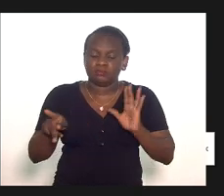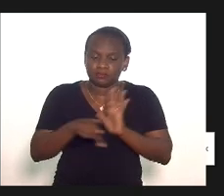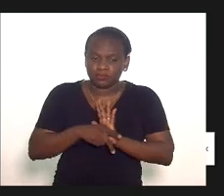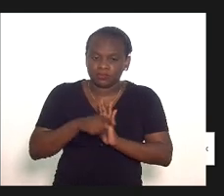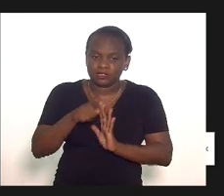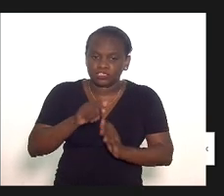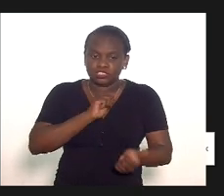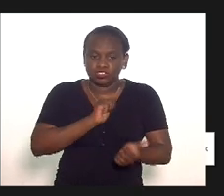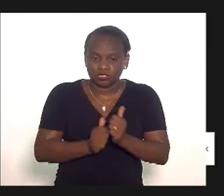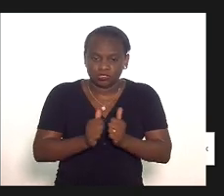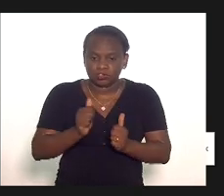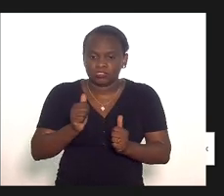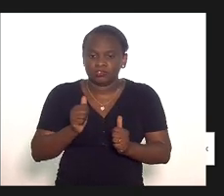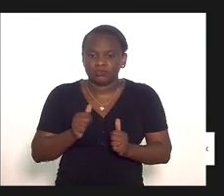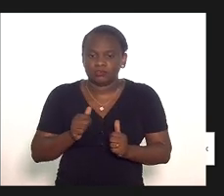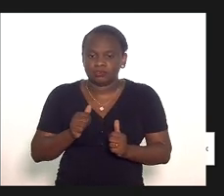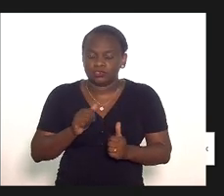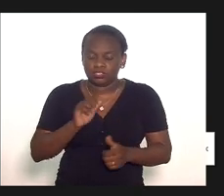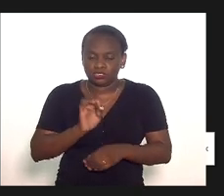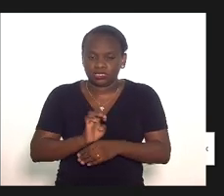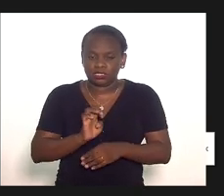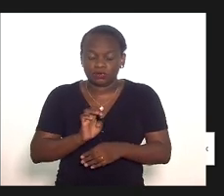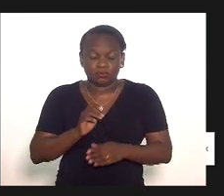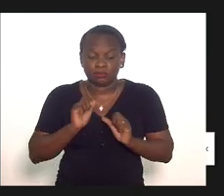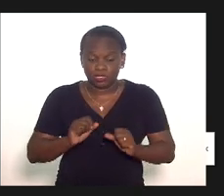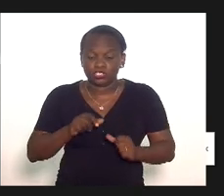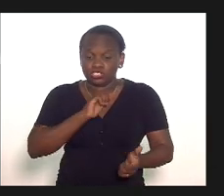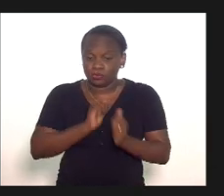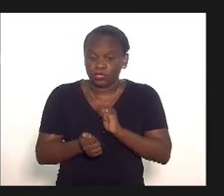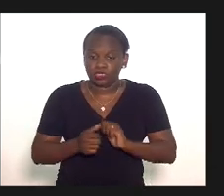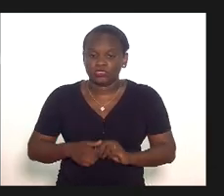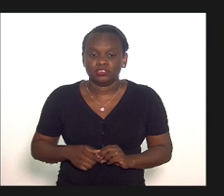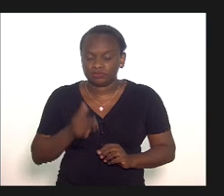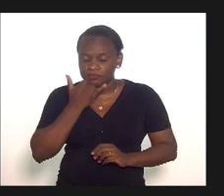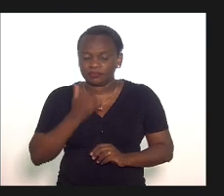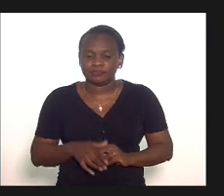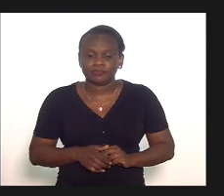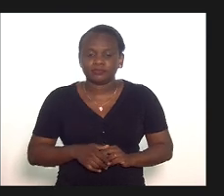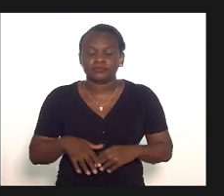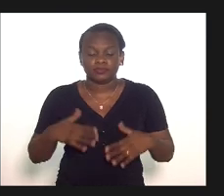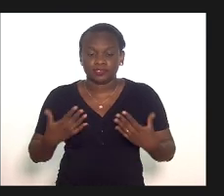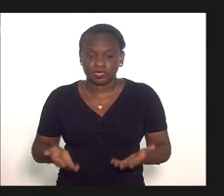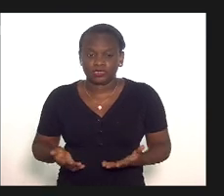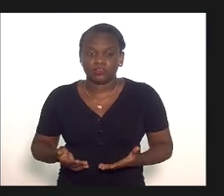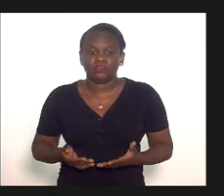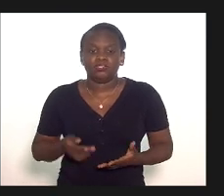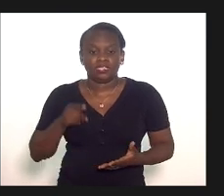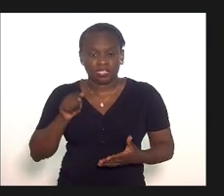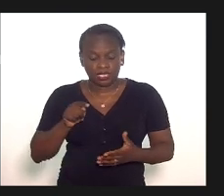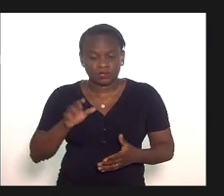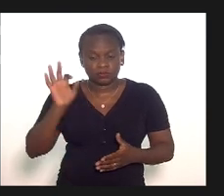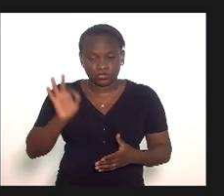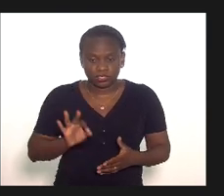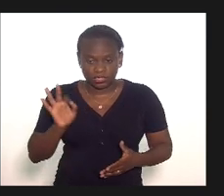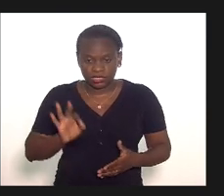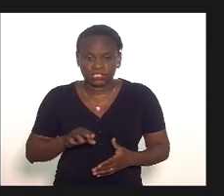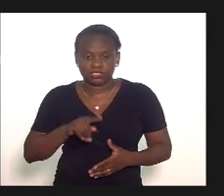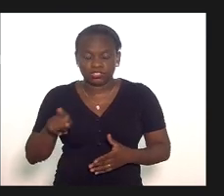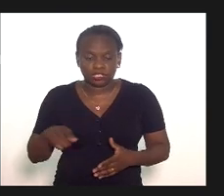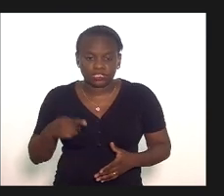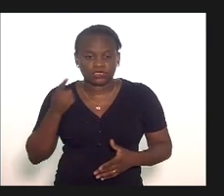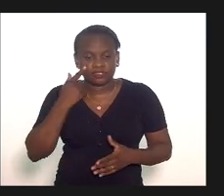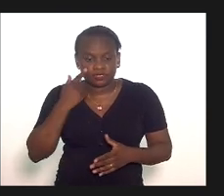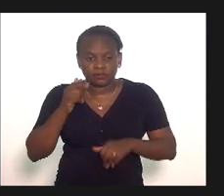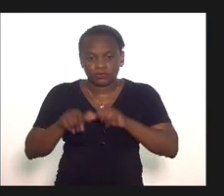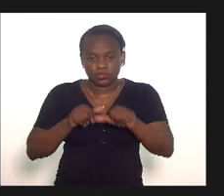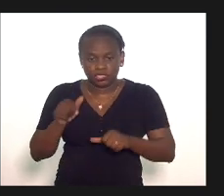pode ir para o estado ela pode ir para o esporte desculpa então então seria seria nesse percentual que nós estaríamos